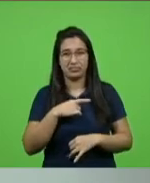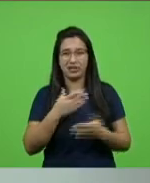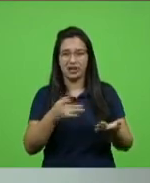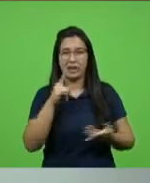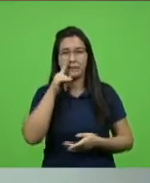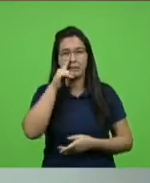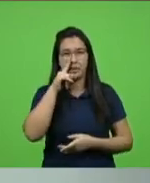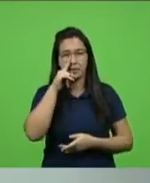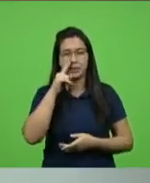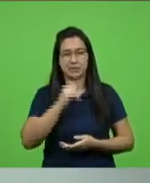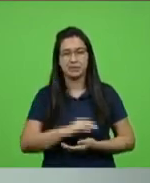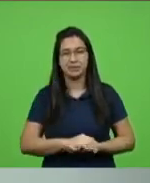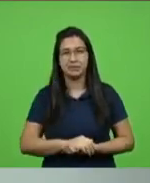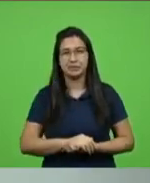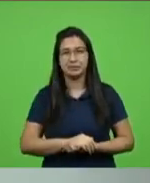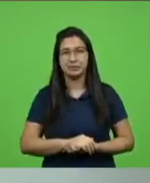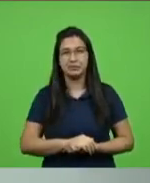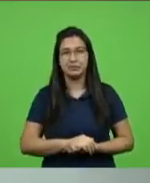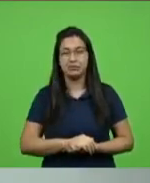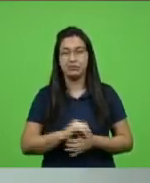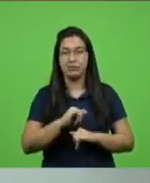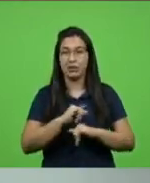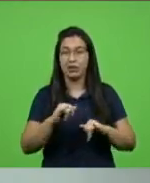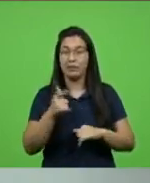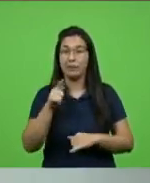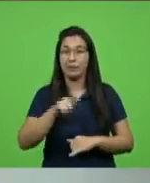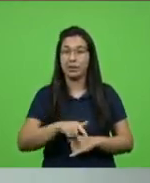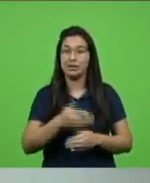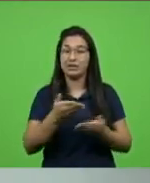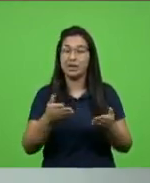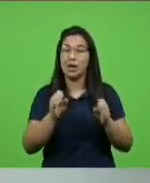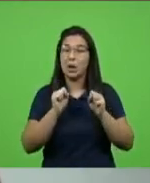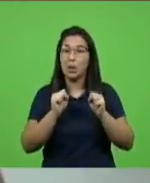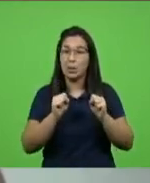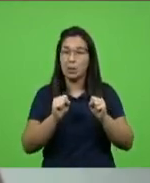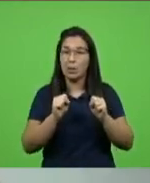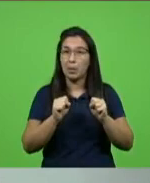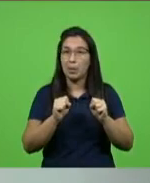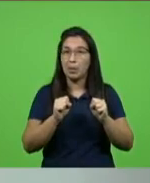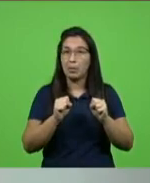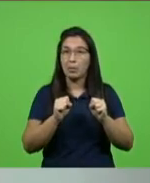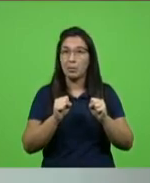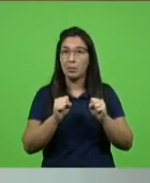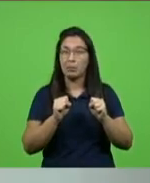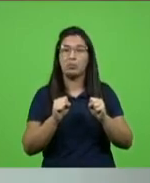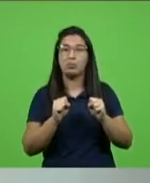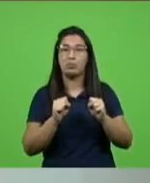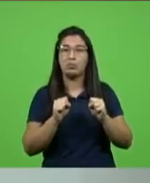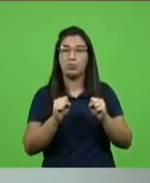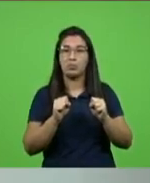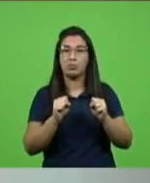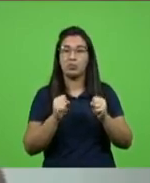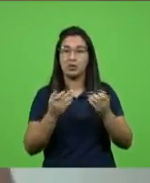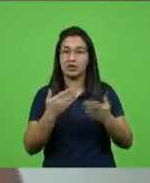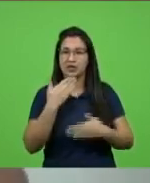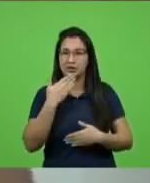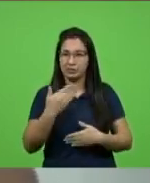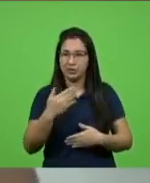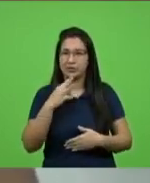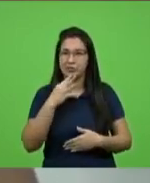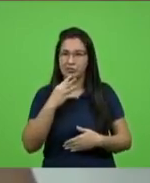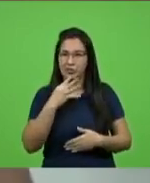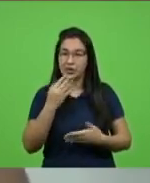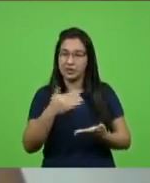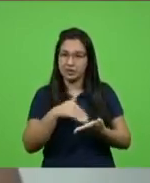e até para informar aqueles que porventura tenham sido tomados por esse pedido o secretário